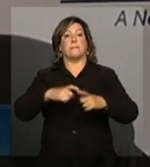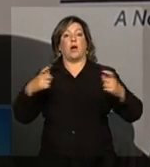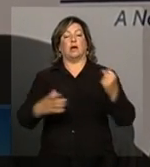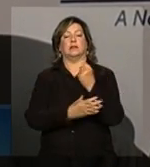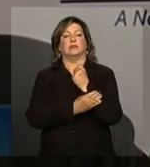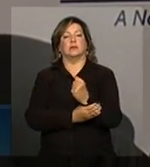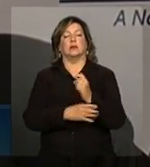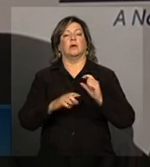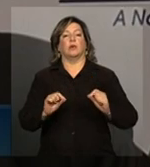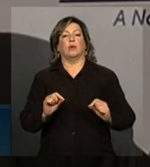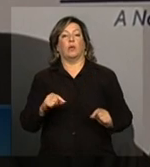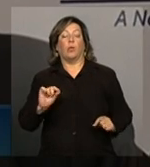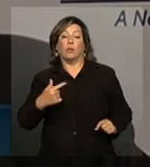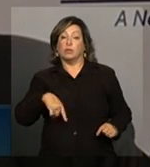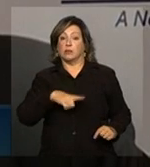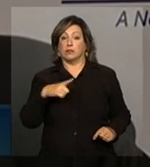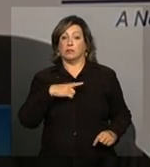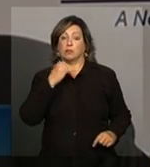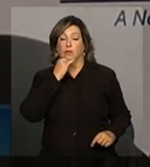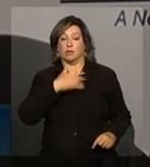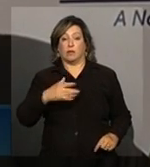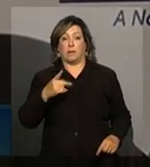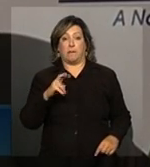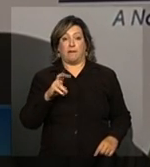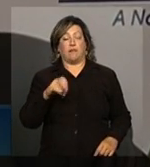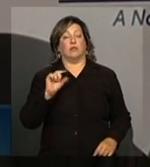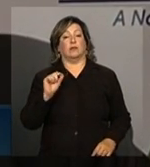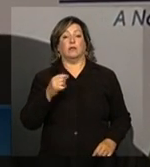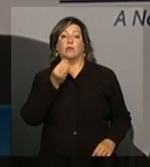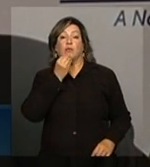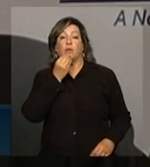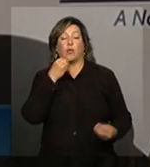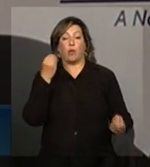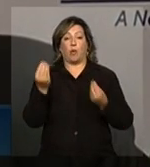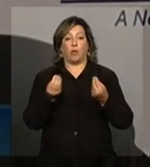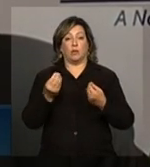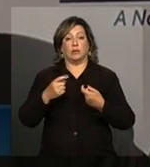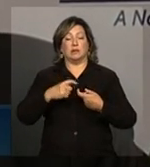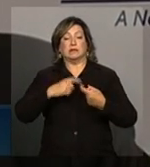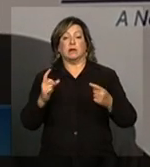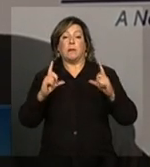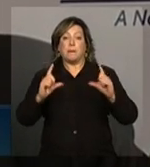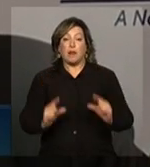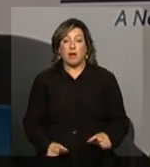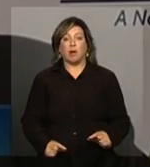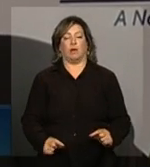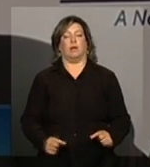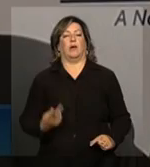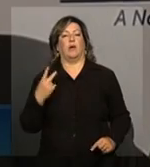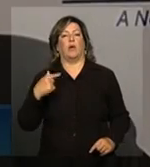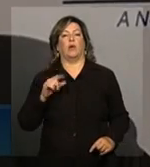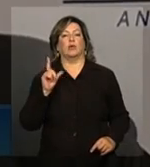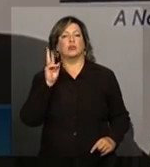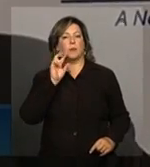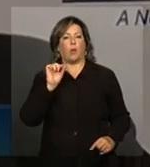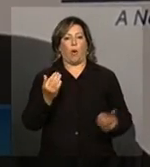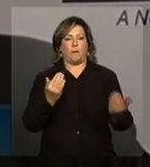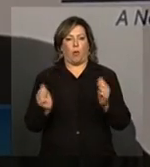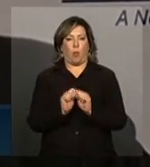até mesmo o que está se prevendo para a chance de um desligamento seja muito menor com essa linha do que a gente tem hoje.